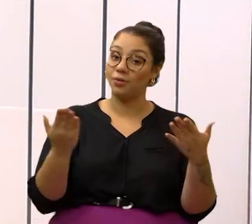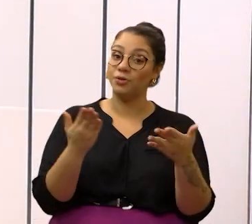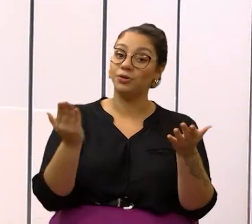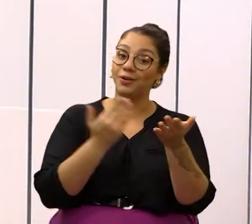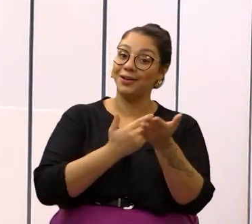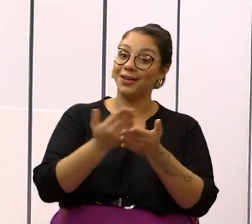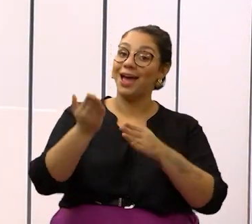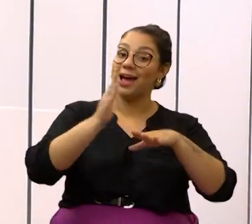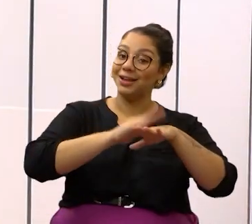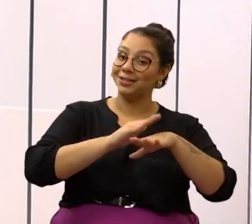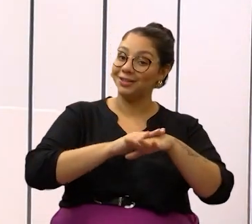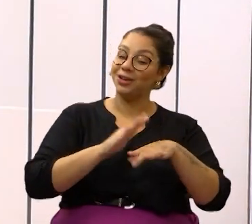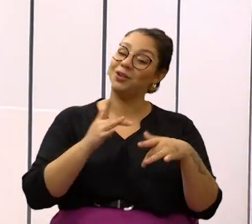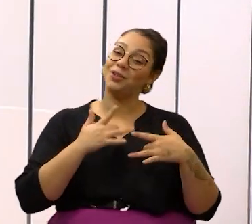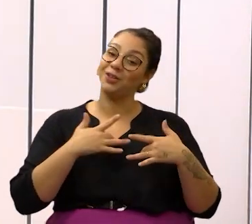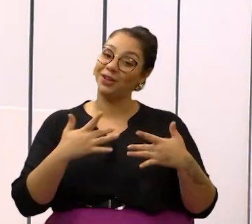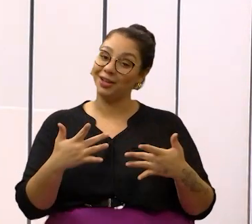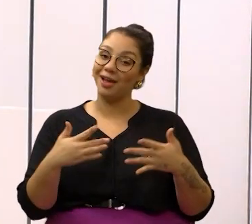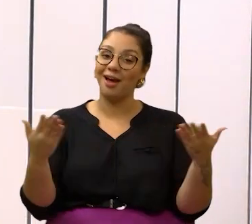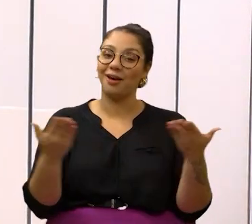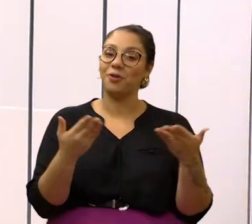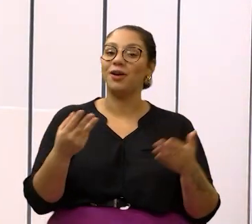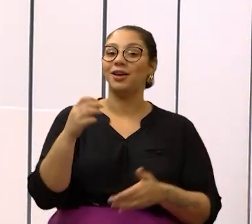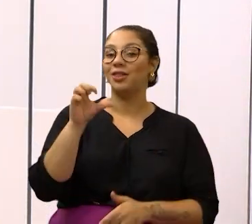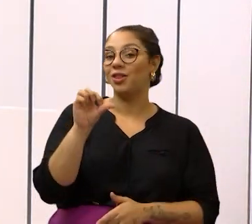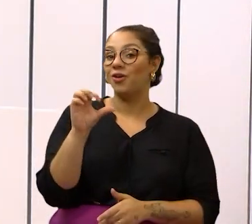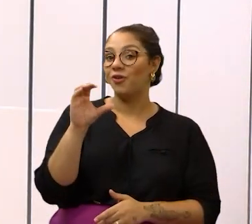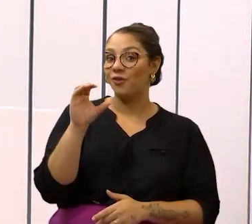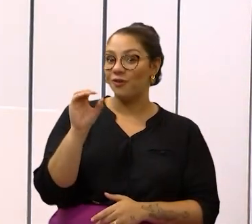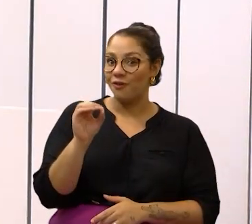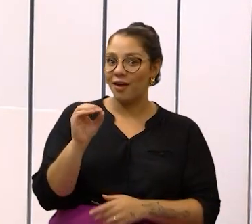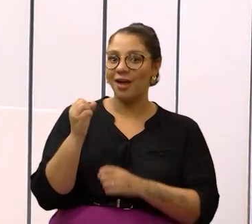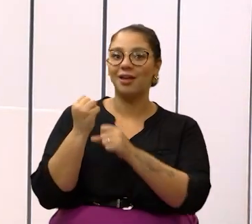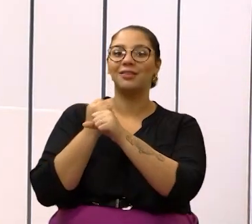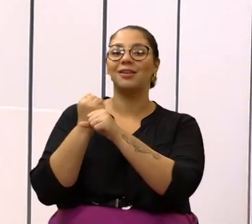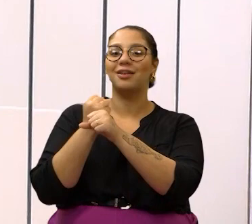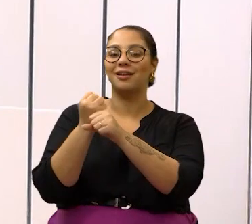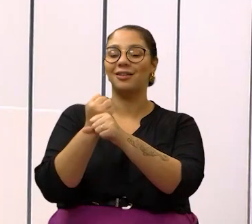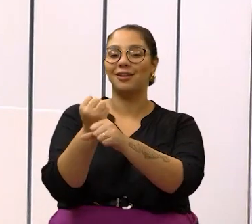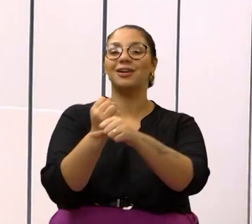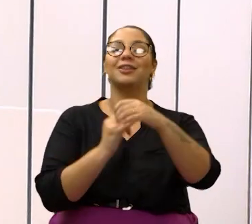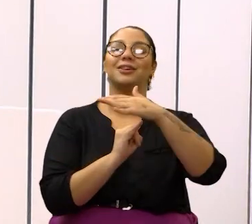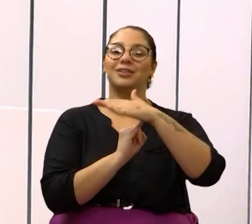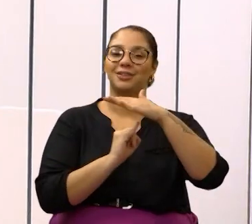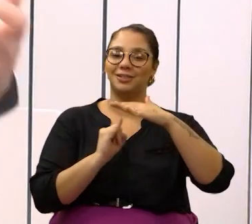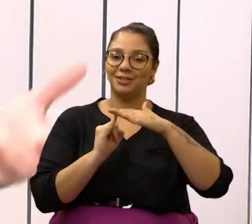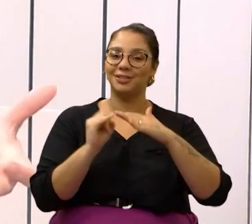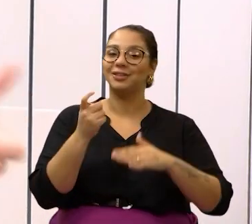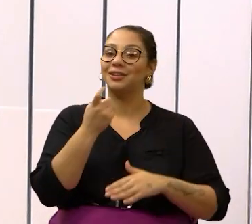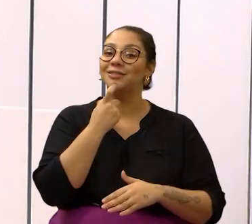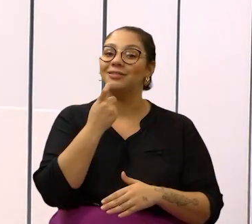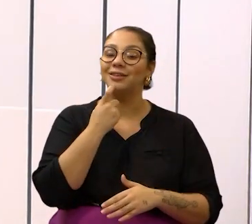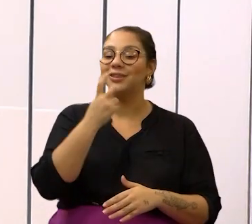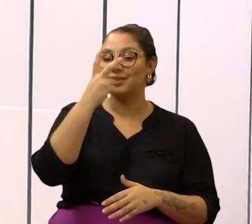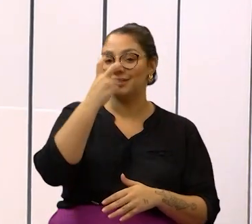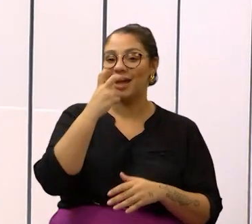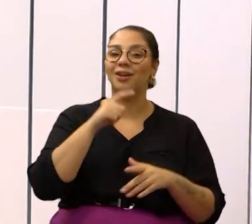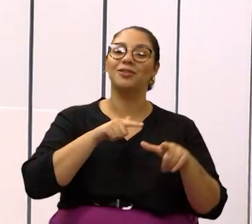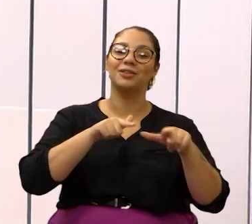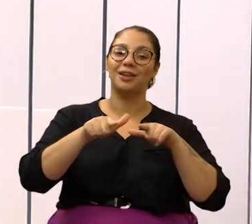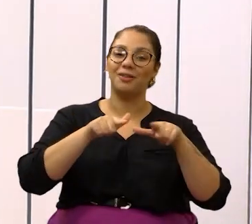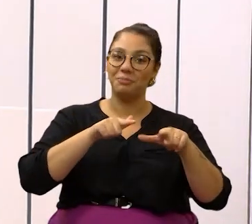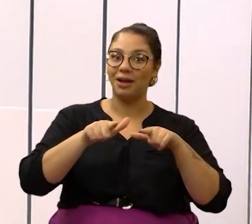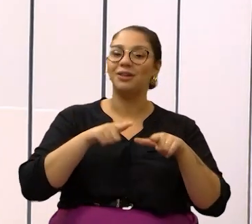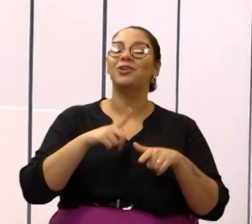e solidariedade. Completando 90 anos este mês, o Instituto Campineiro dos Cegos Trabalhadores